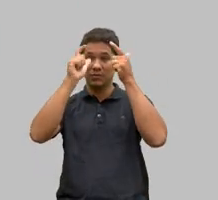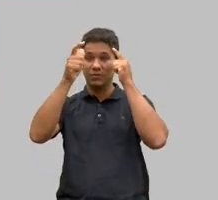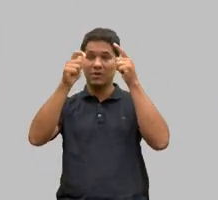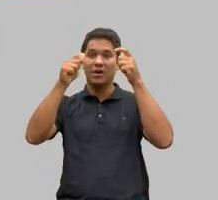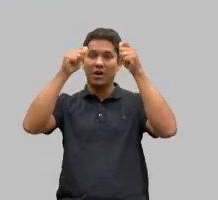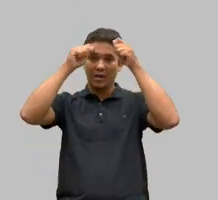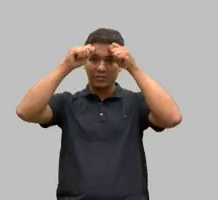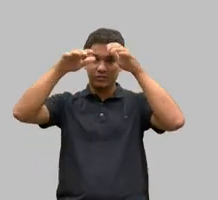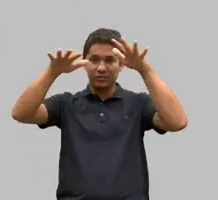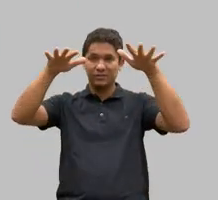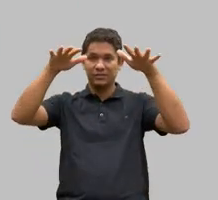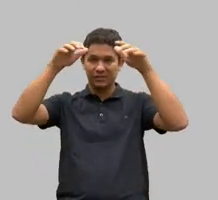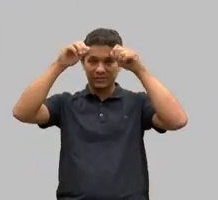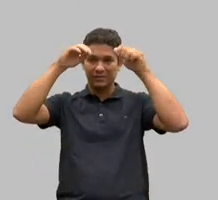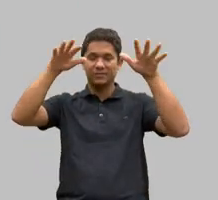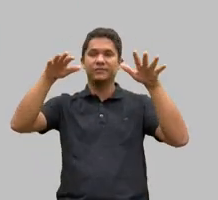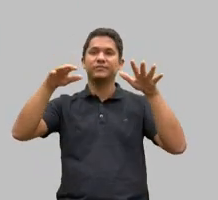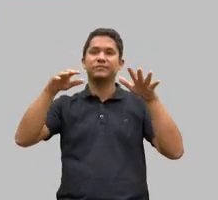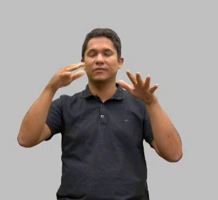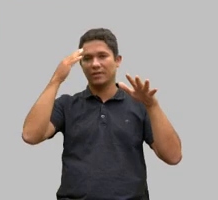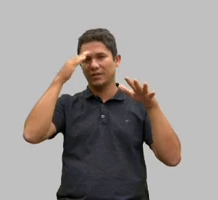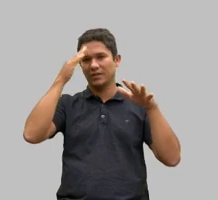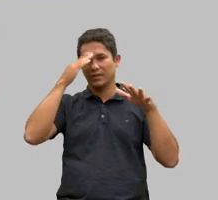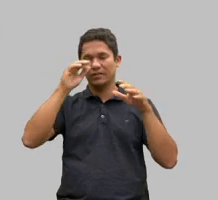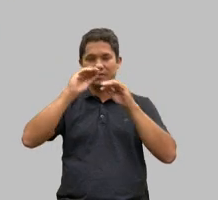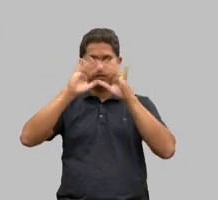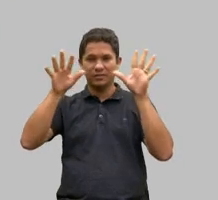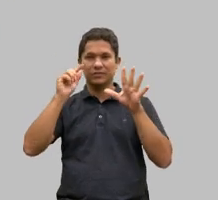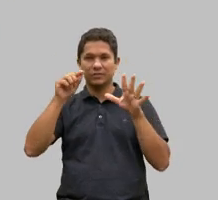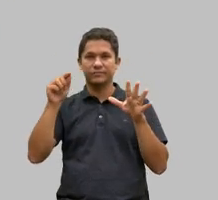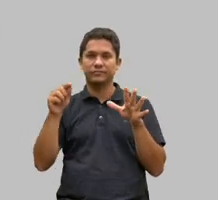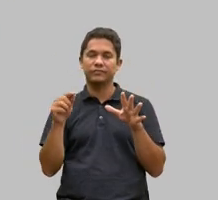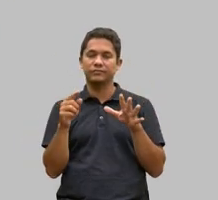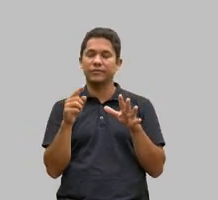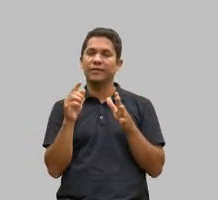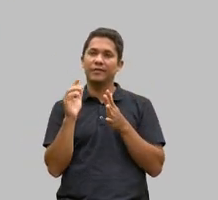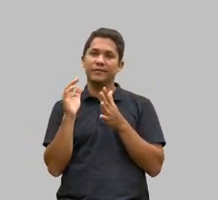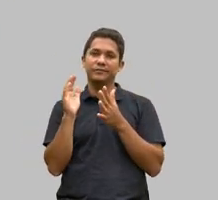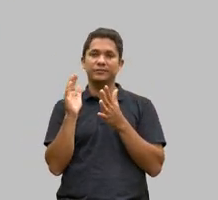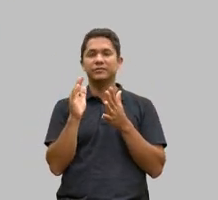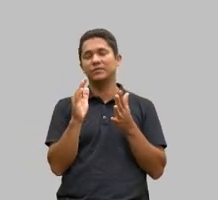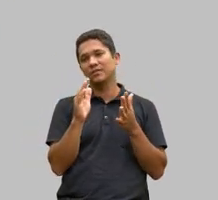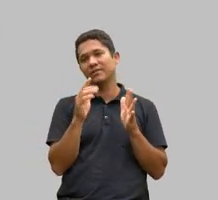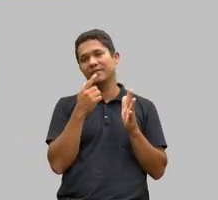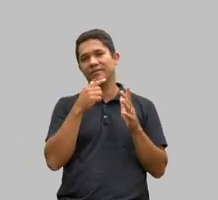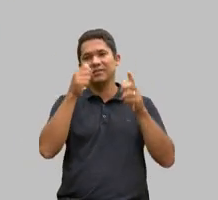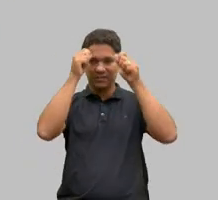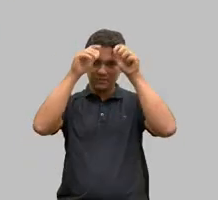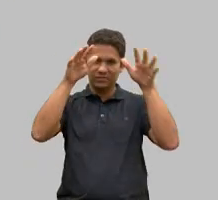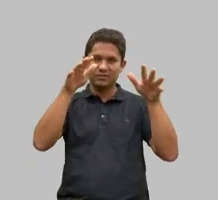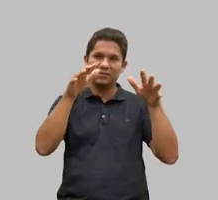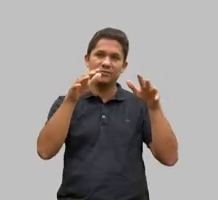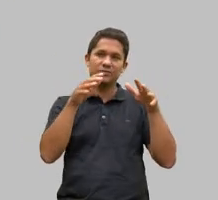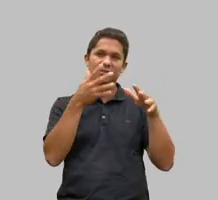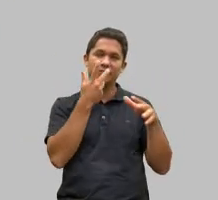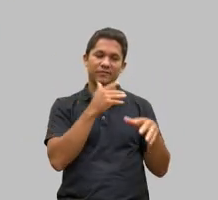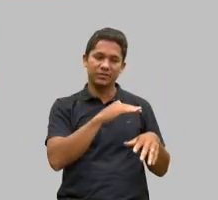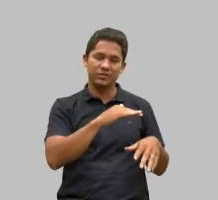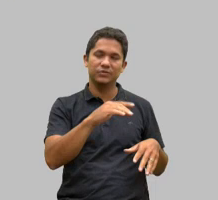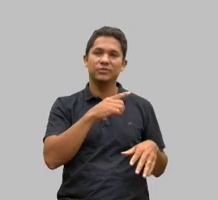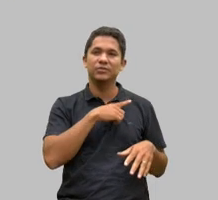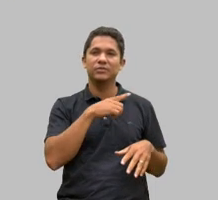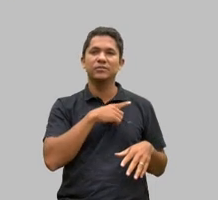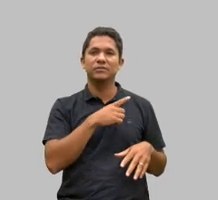entendam que existe um pedaço quando a gente fala de autismo infantil na sua grande maioria existe um pedaço